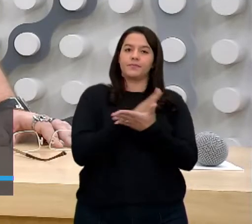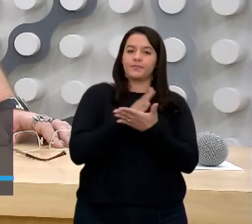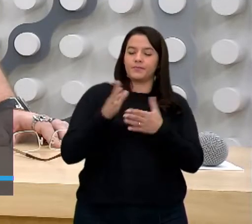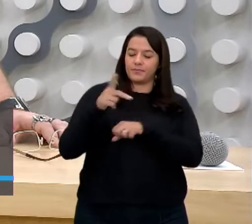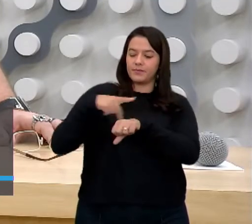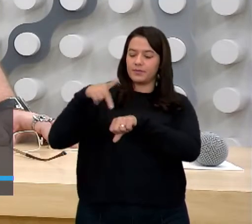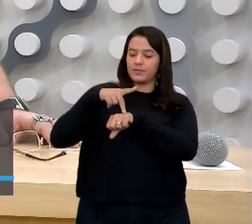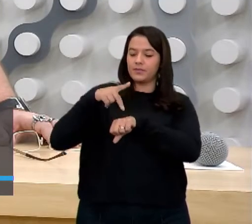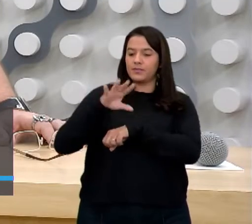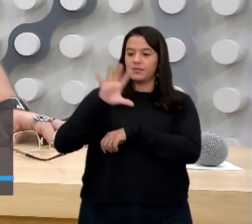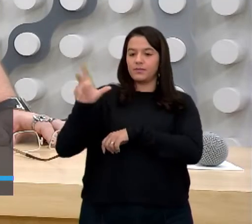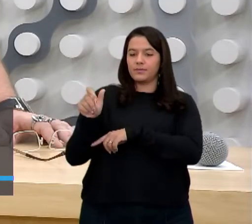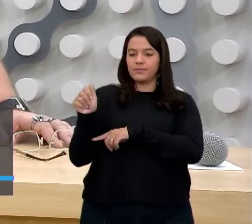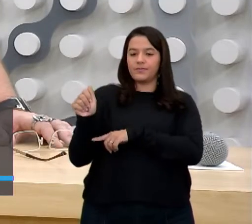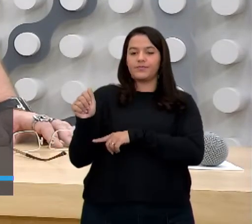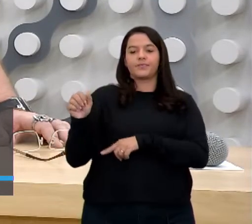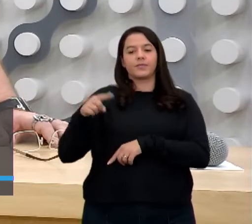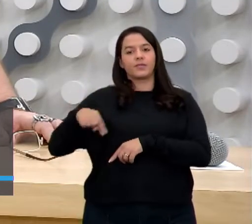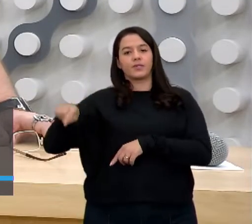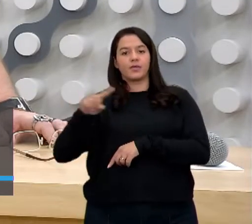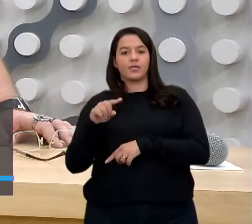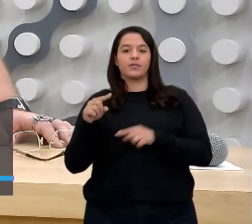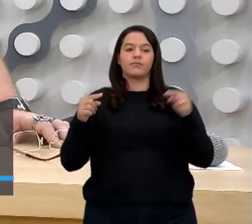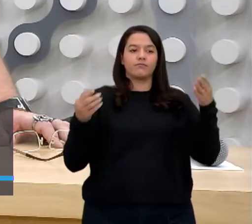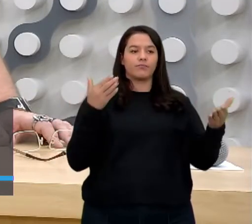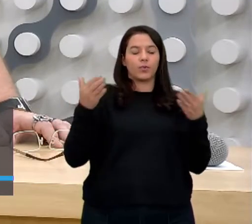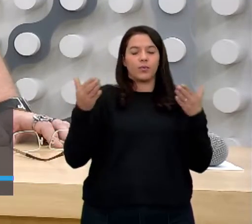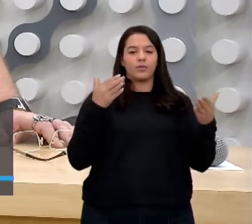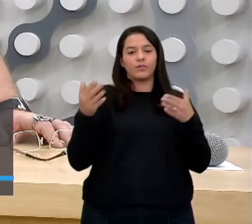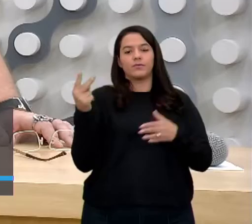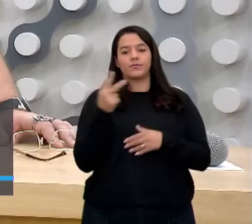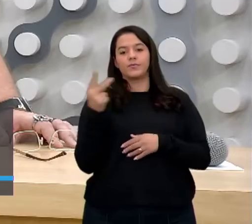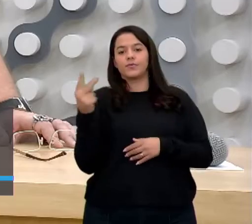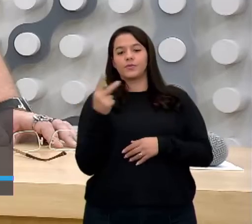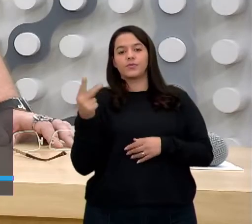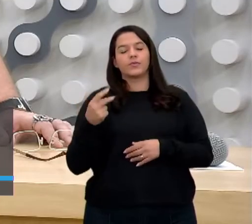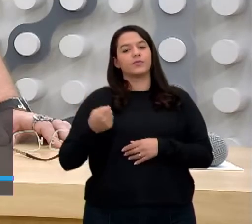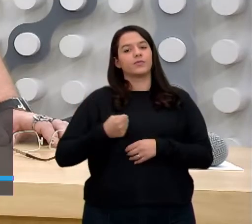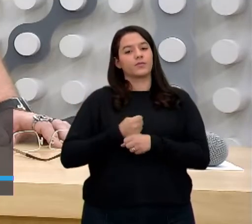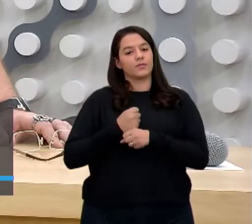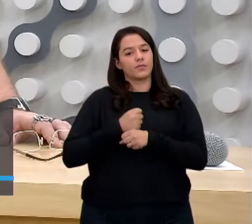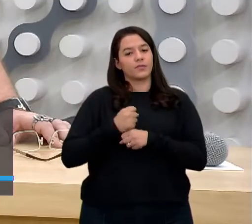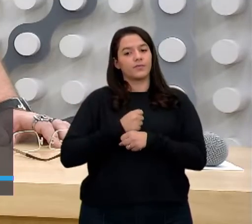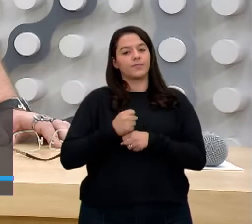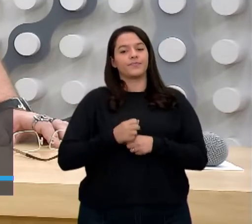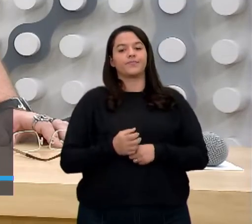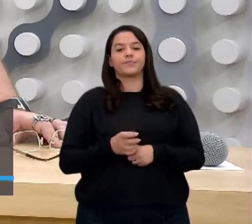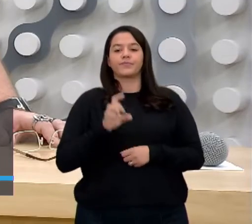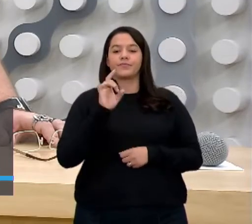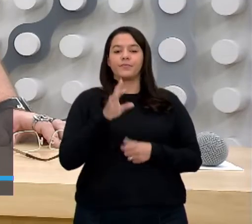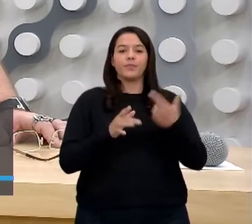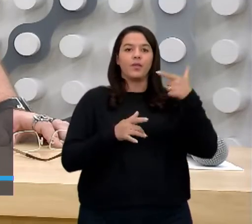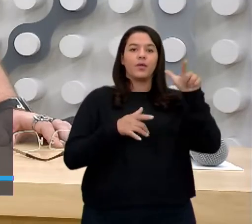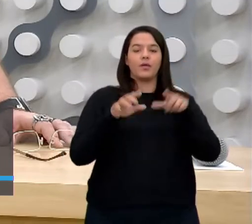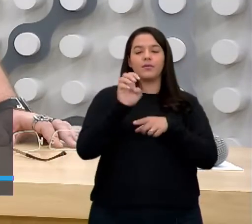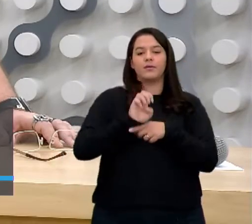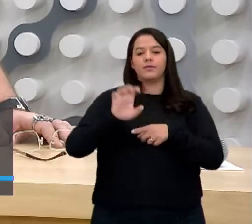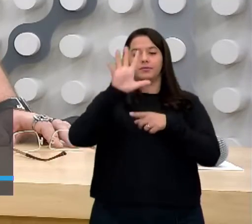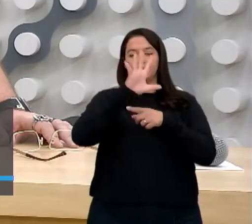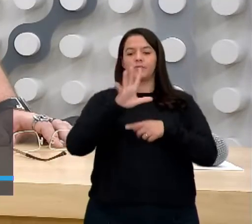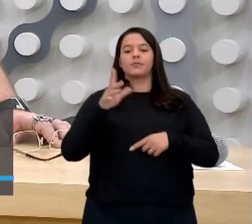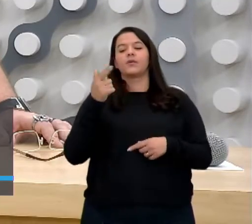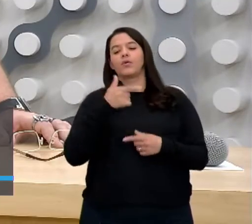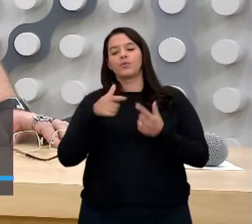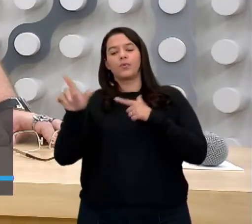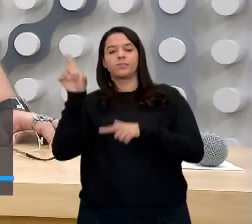africano que deixam de viver em relação ao Brasil 22 anos de vida. muita coisa. Estou dando Brasil, se eu der Europa, se eu der Estados